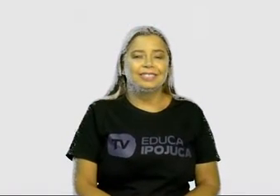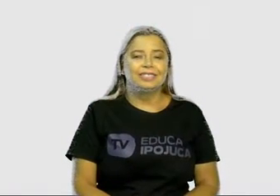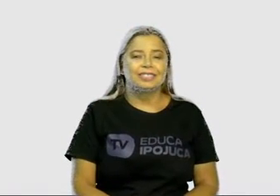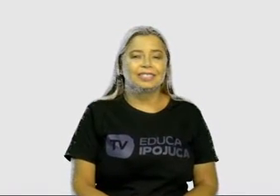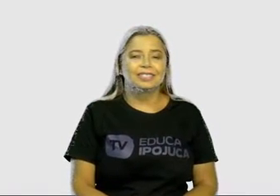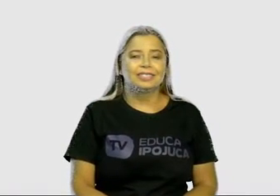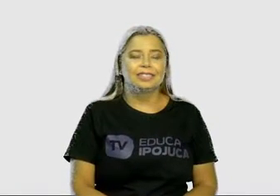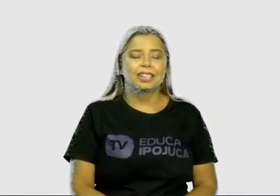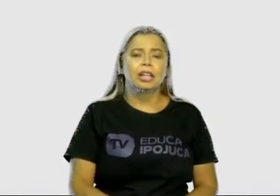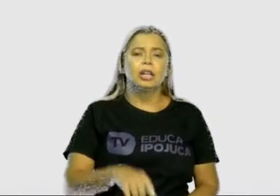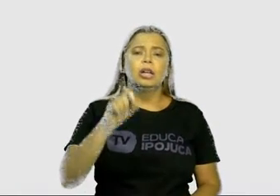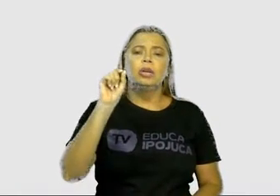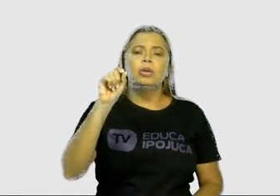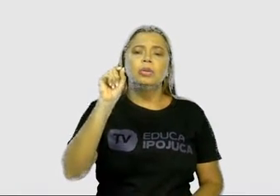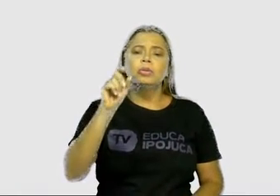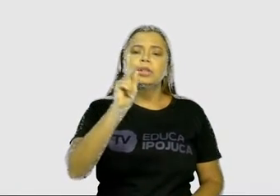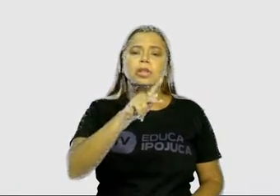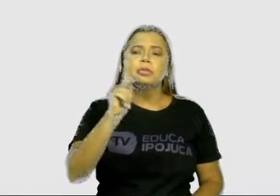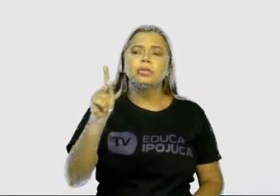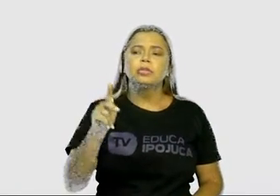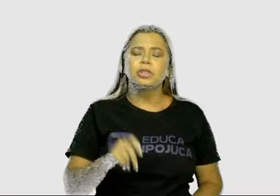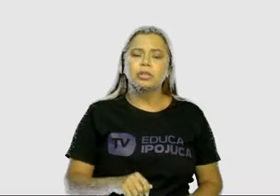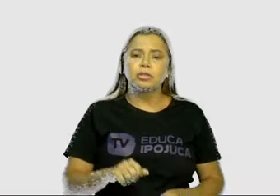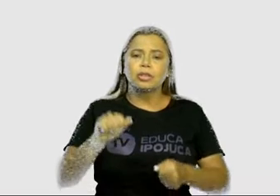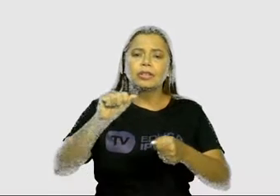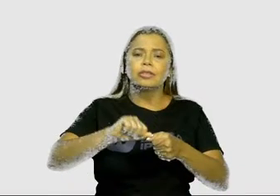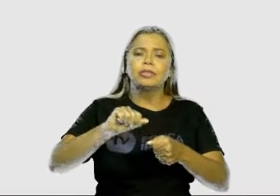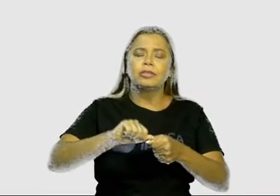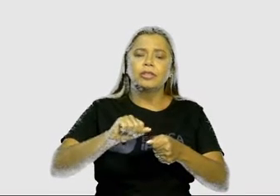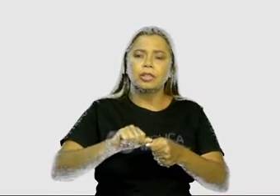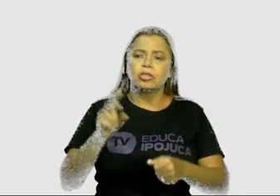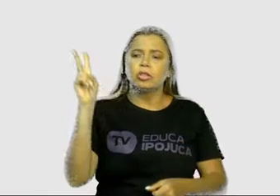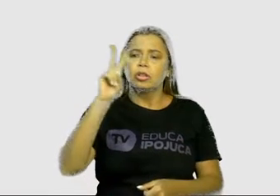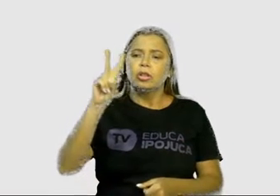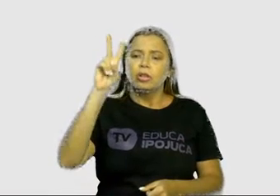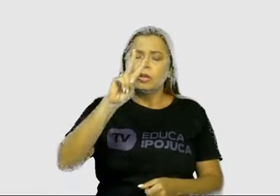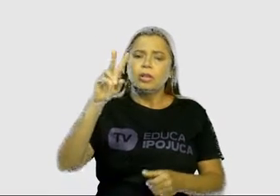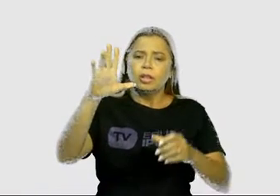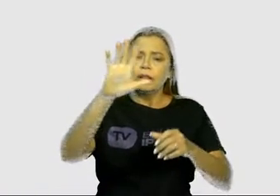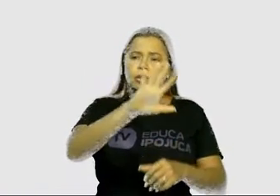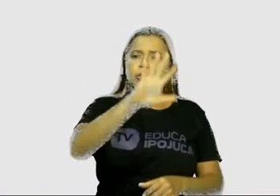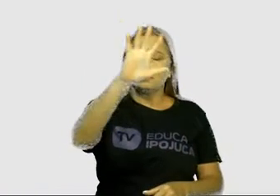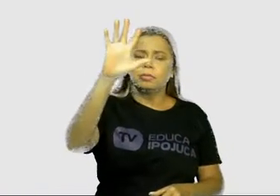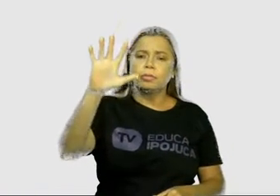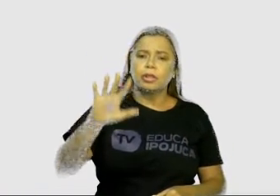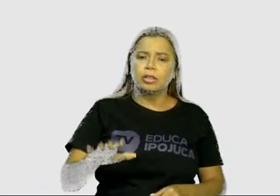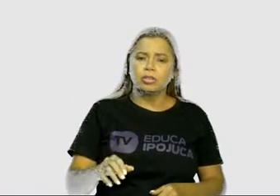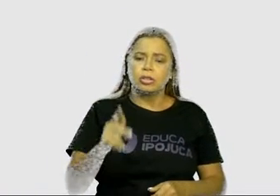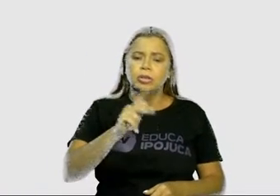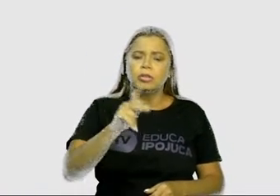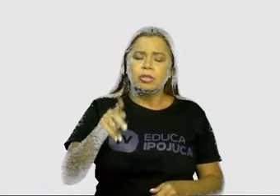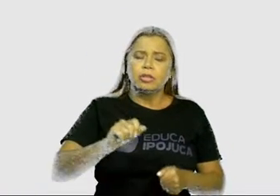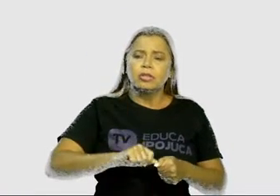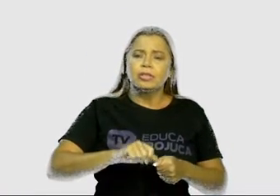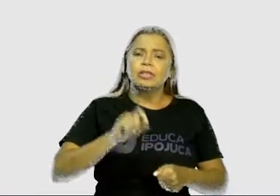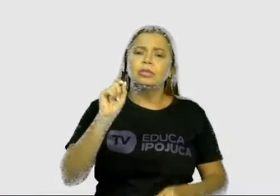O que a professora está fazendo? Observe a imagem e descubra o que a professora está fazendo aqui na imagem.